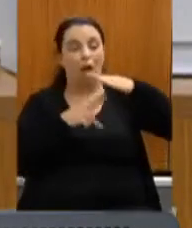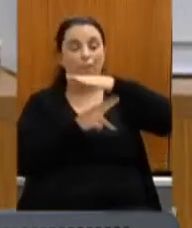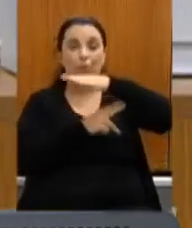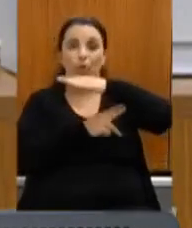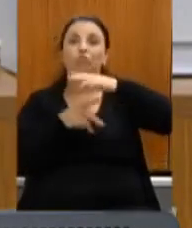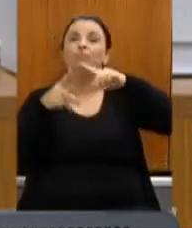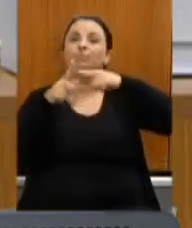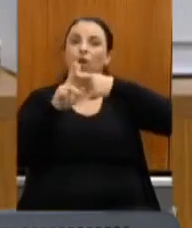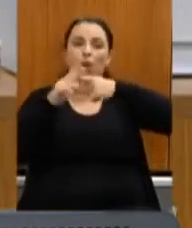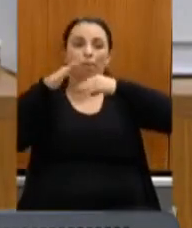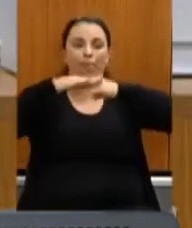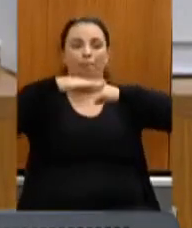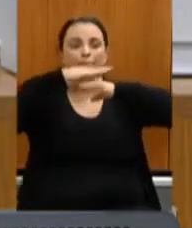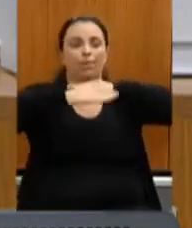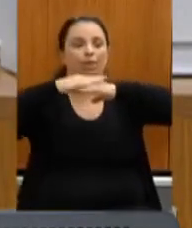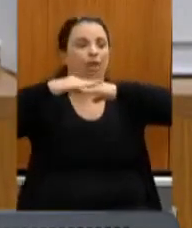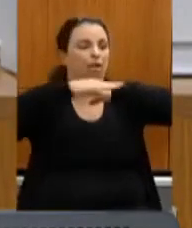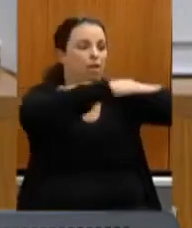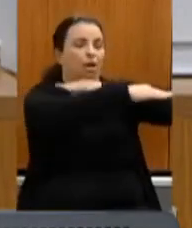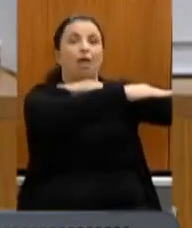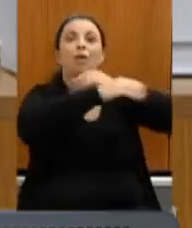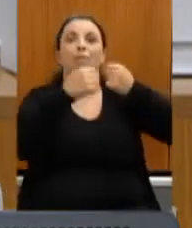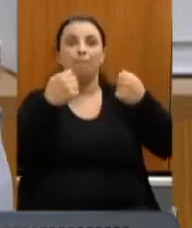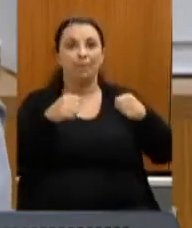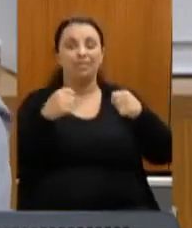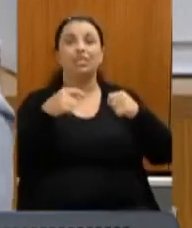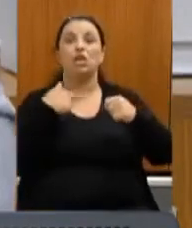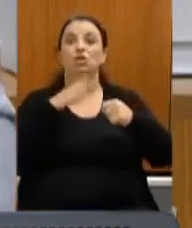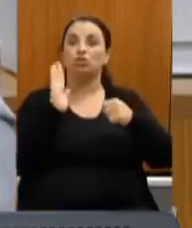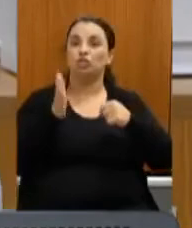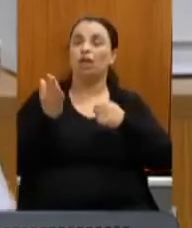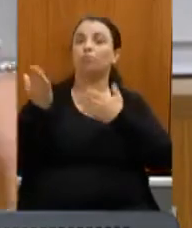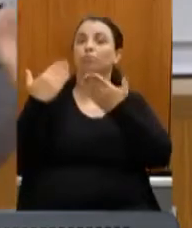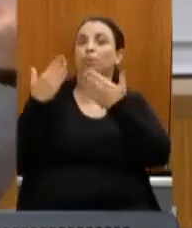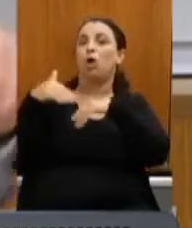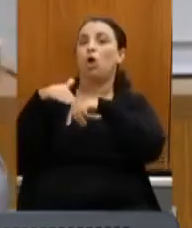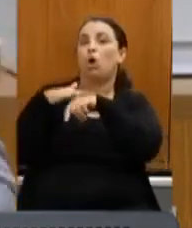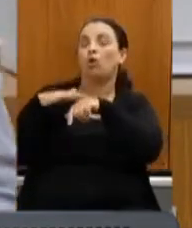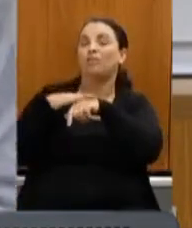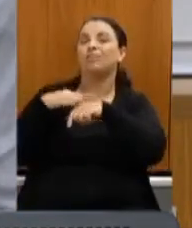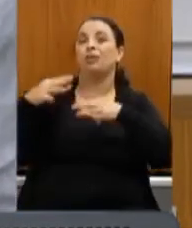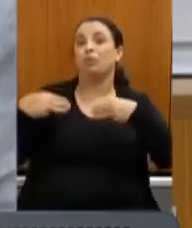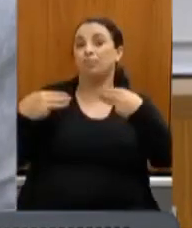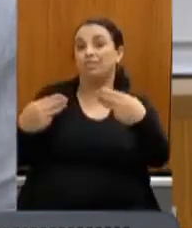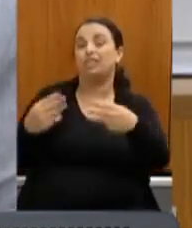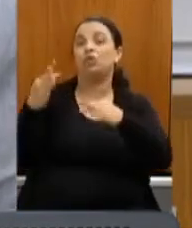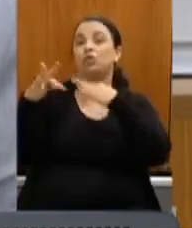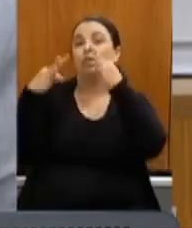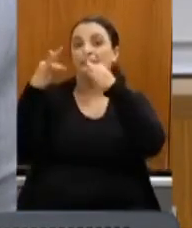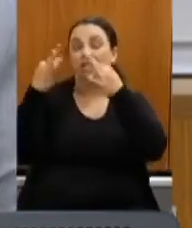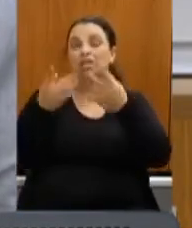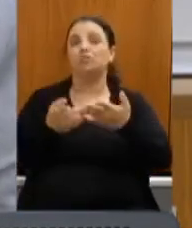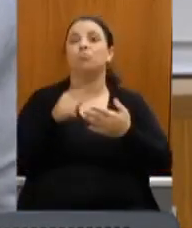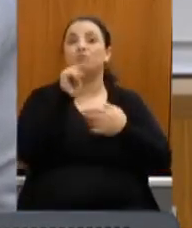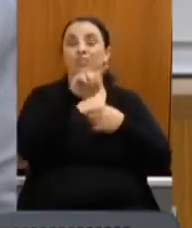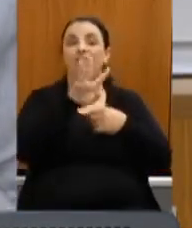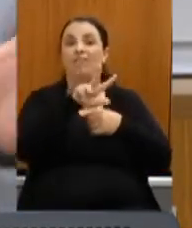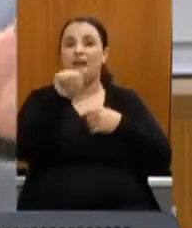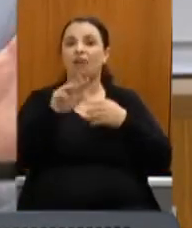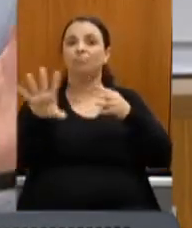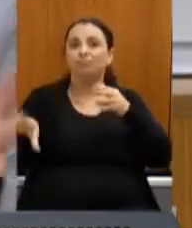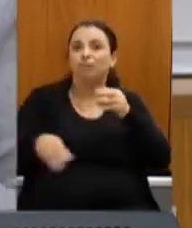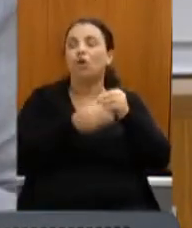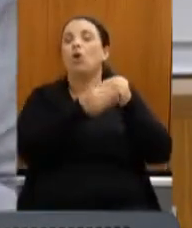eu estou em conversa com o Ministério do Turismo o conte comigo eu já vi que o senhor vai colocar uma emenda parece né lá no